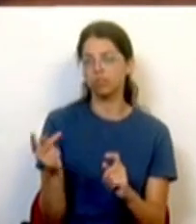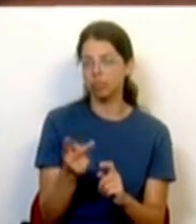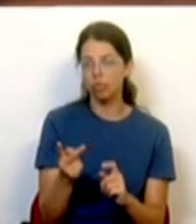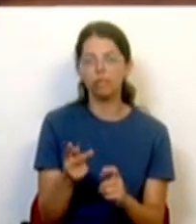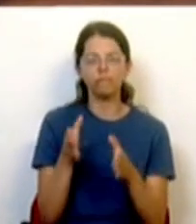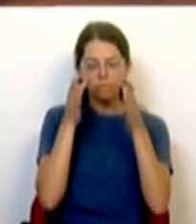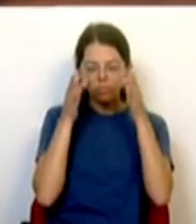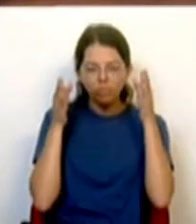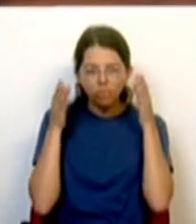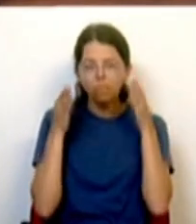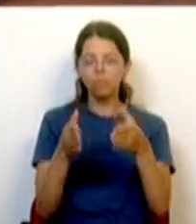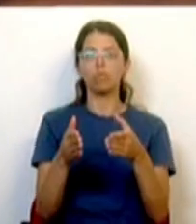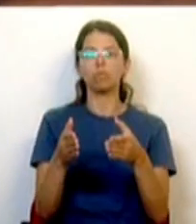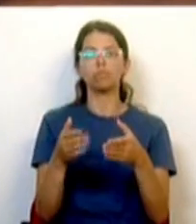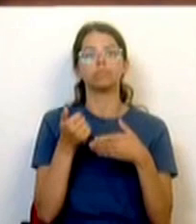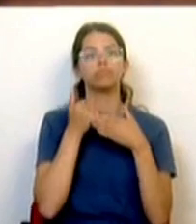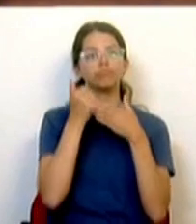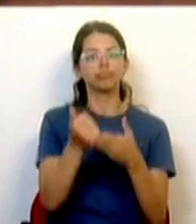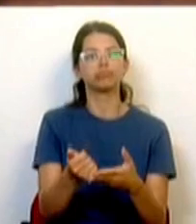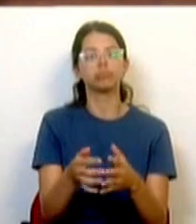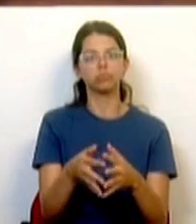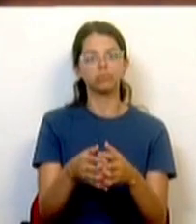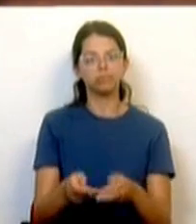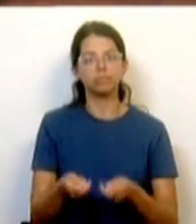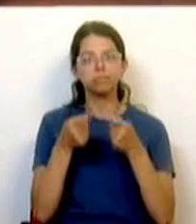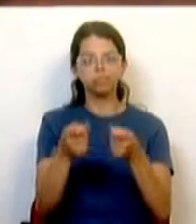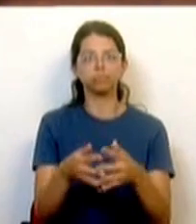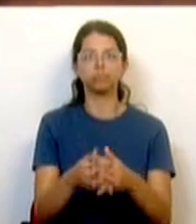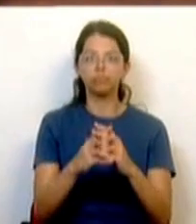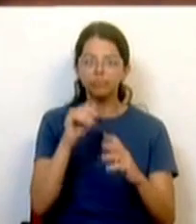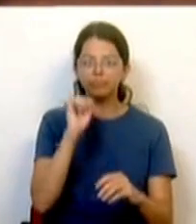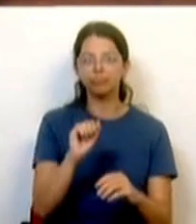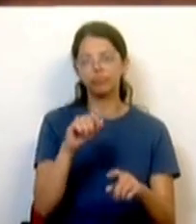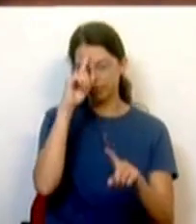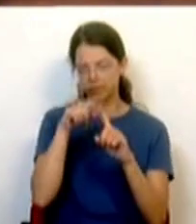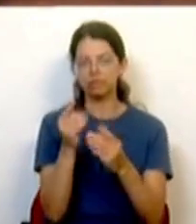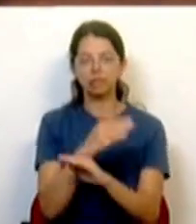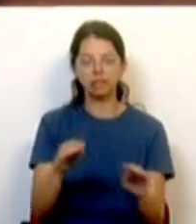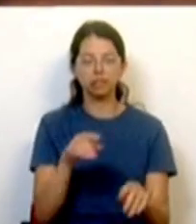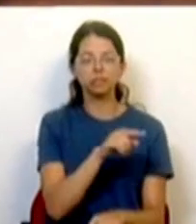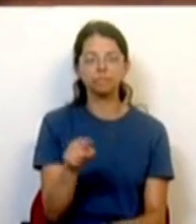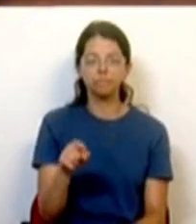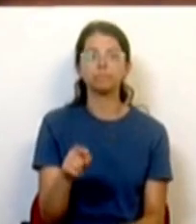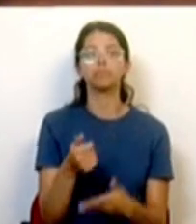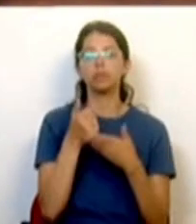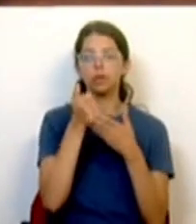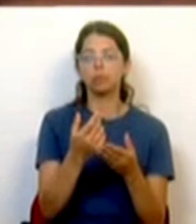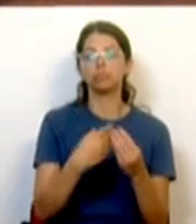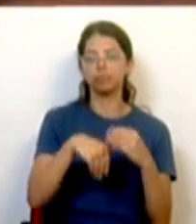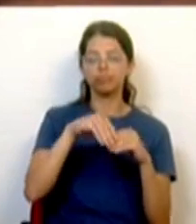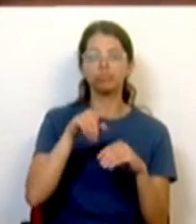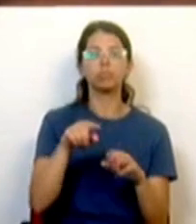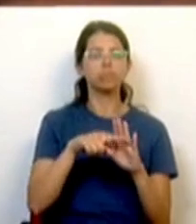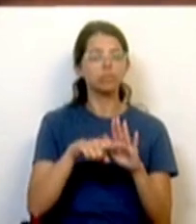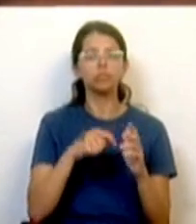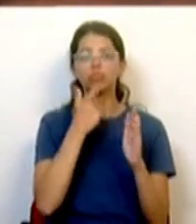foco o apoio e investimento estrutural nas crianças. Nas respostas extraordinárias, em que todas as medidas que mobilizámos foram